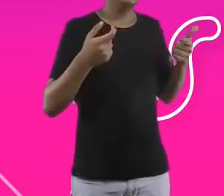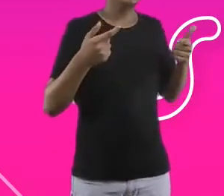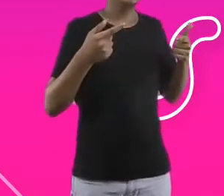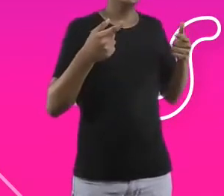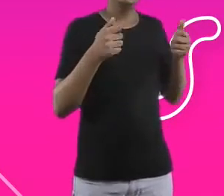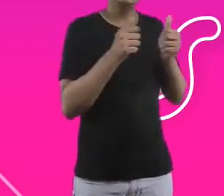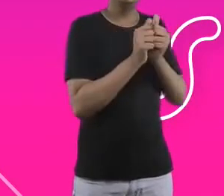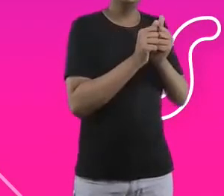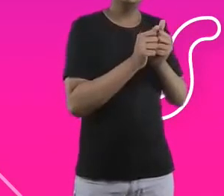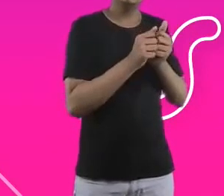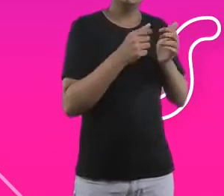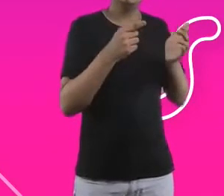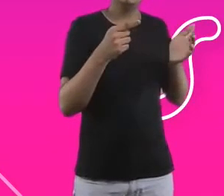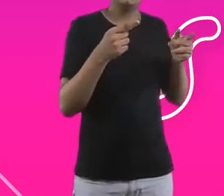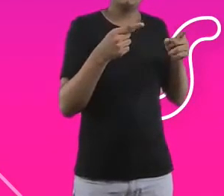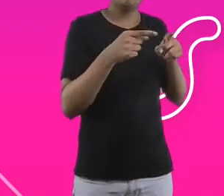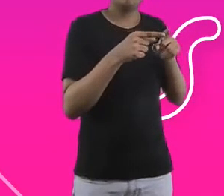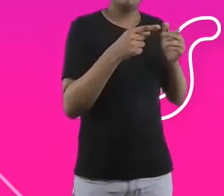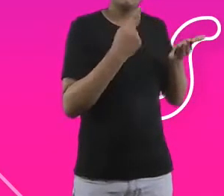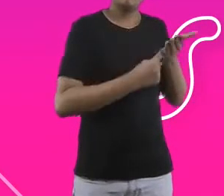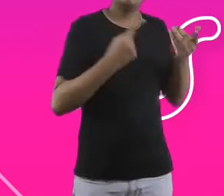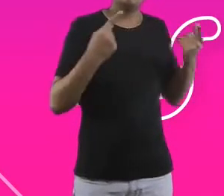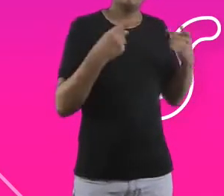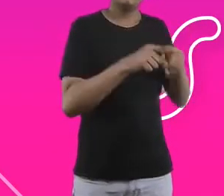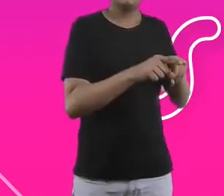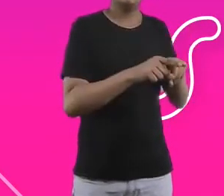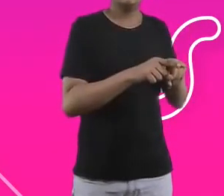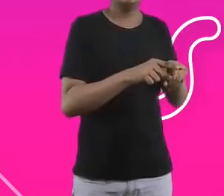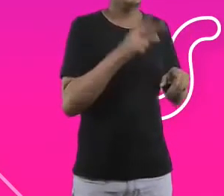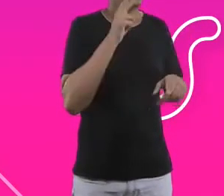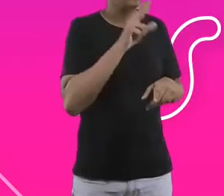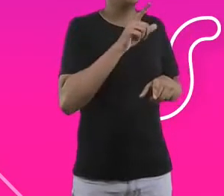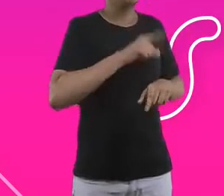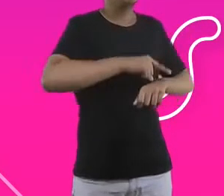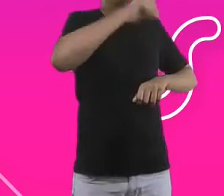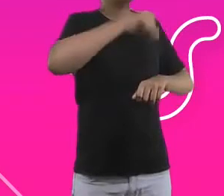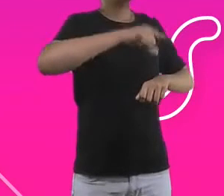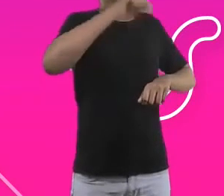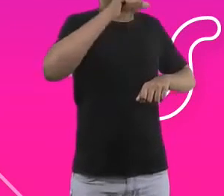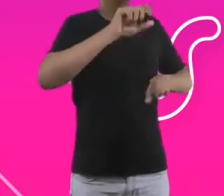métricas que realmente tragam resultado para a gente como sociedade, não como Ambev.